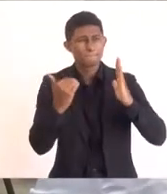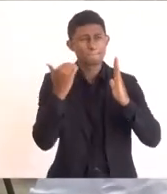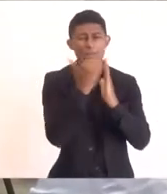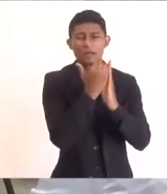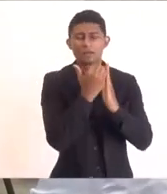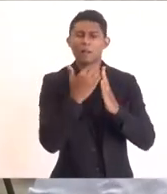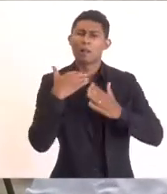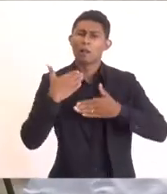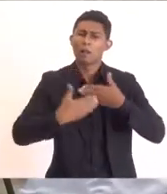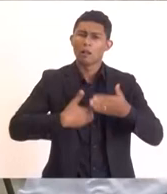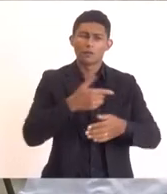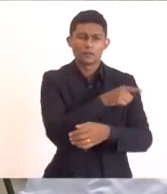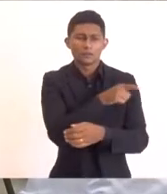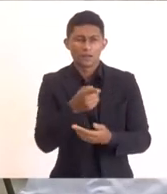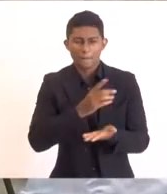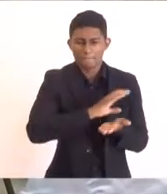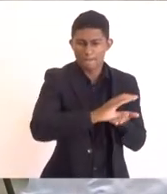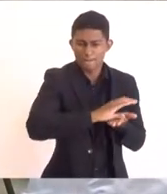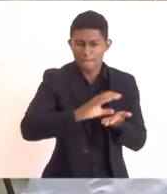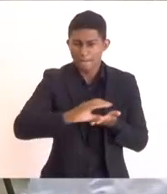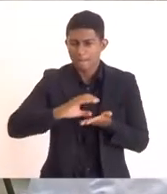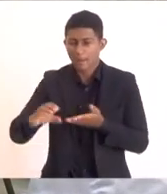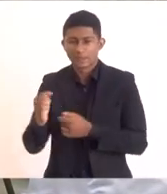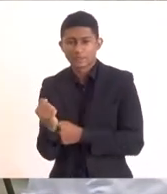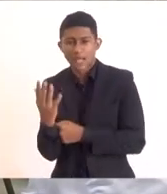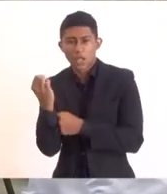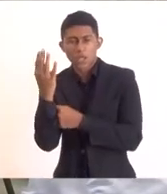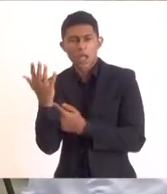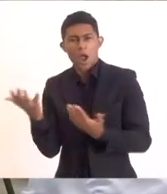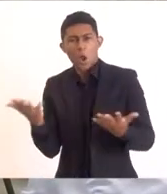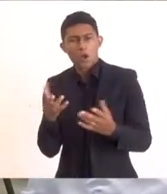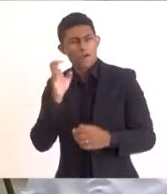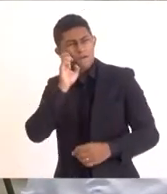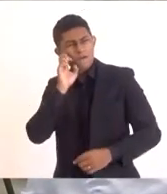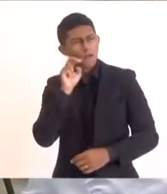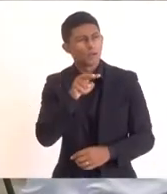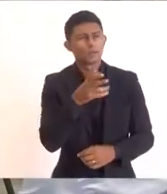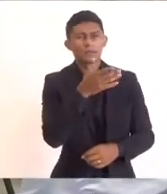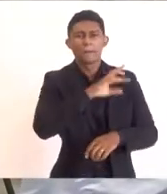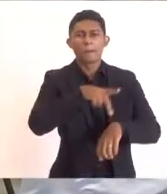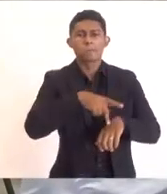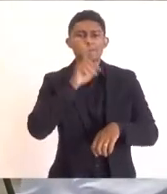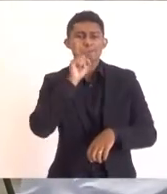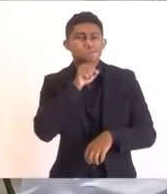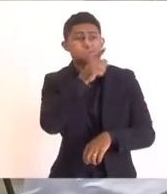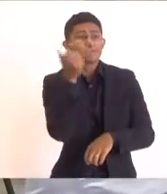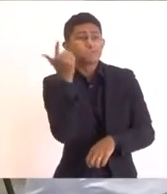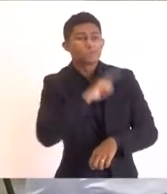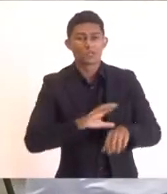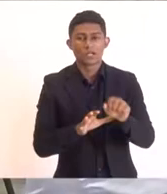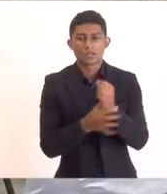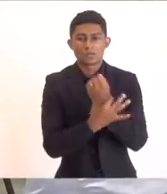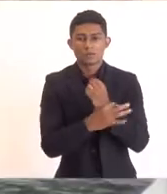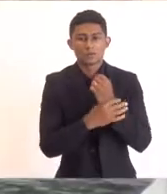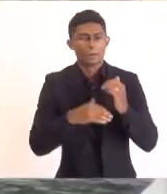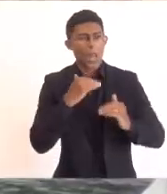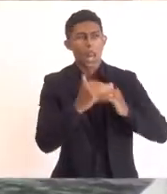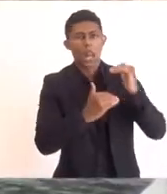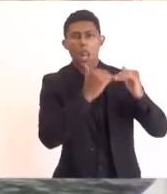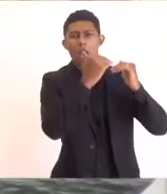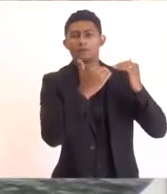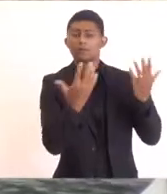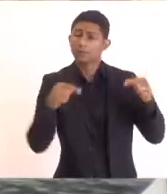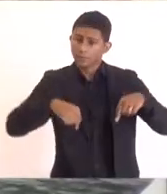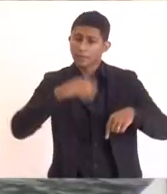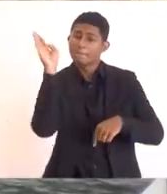mas quando eles investiram em tecnologia, hoje, a gente vê como que avançou os Estados Unidos. Então, o